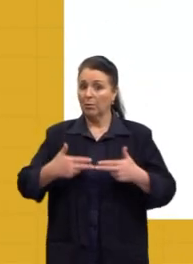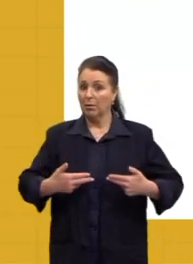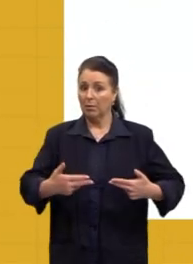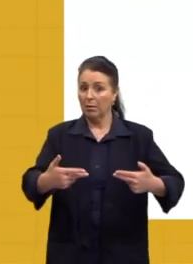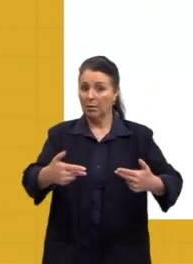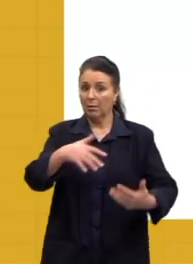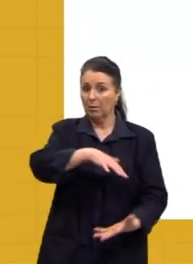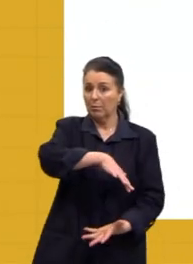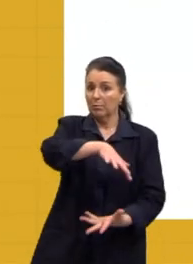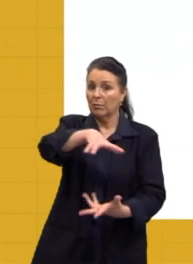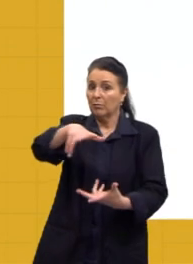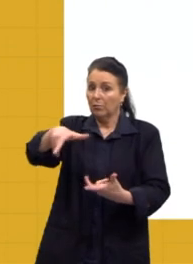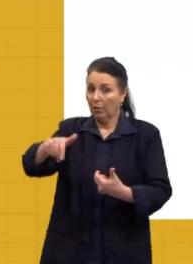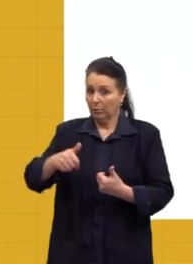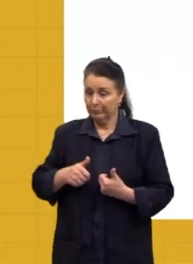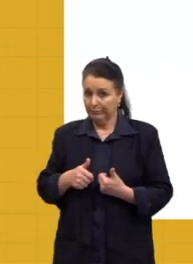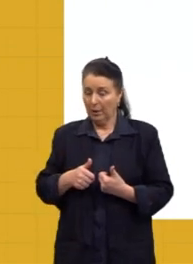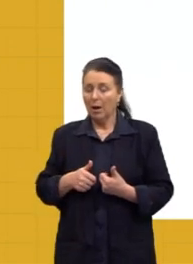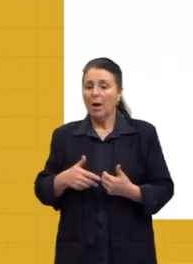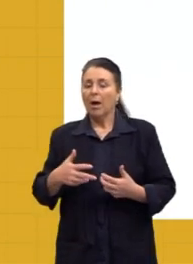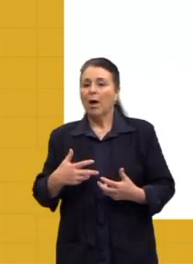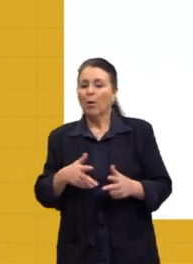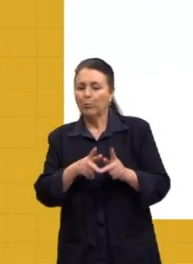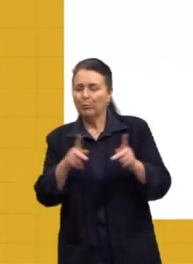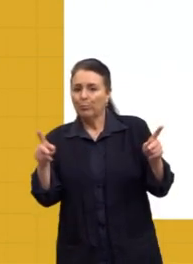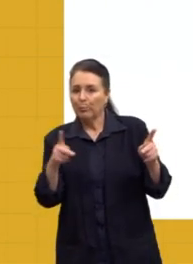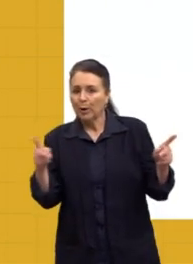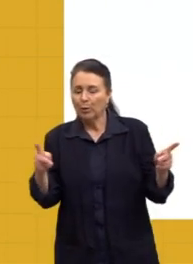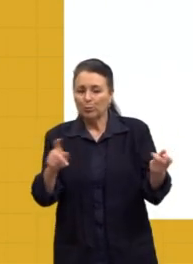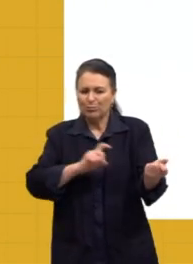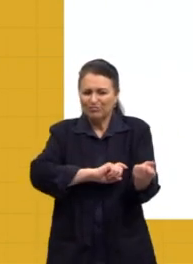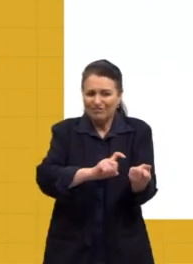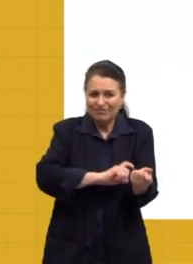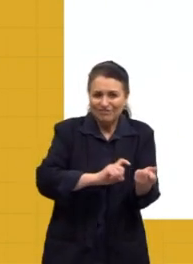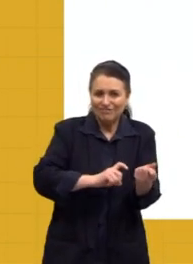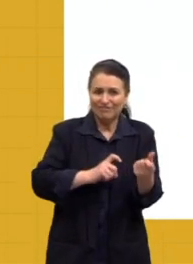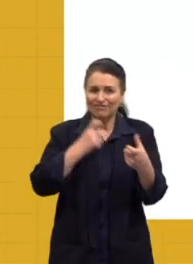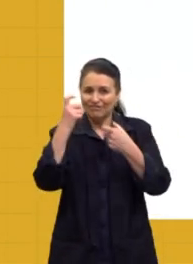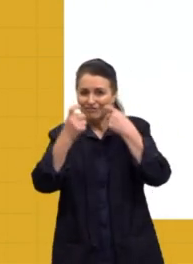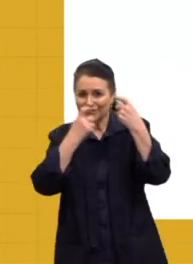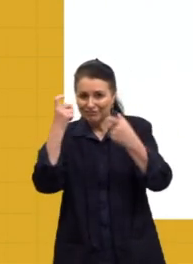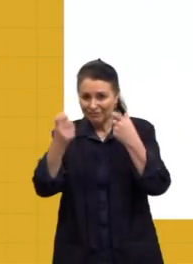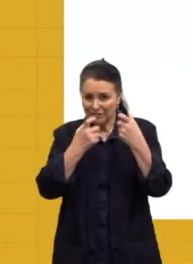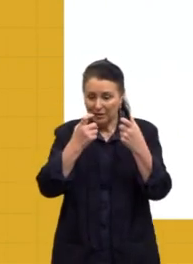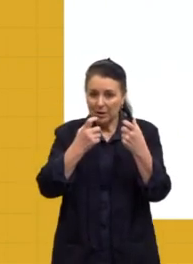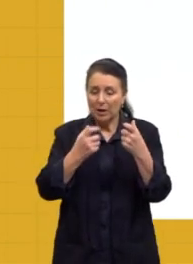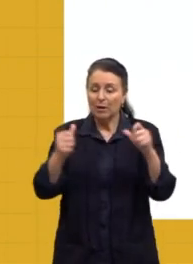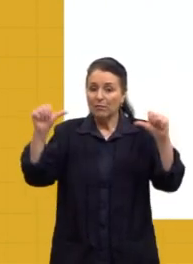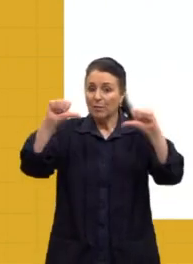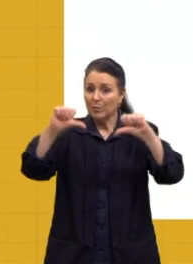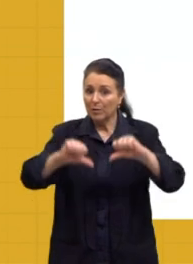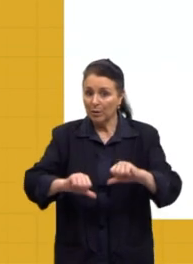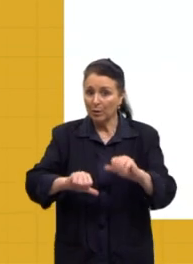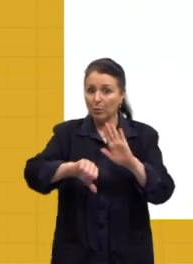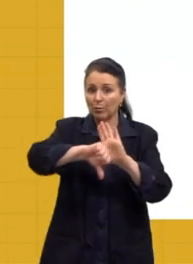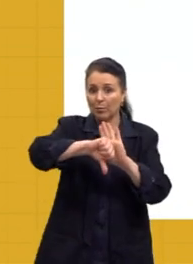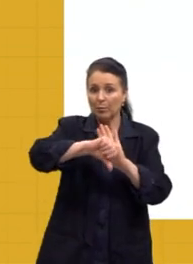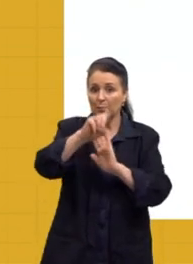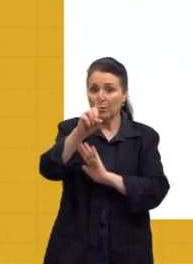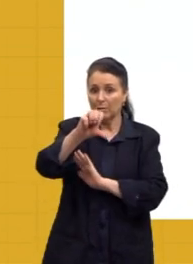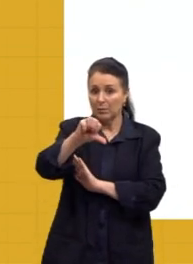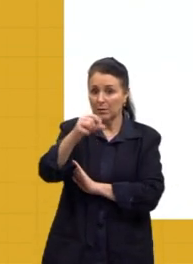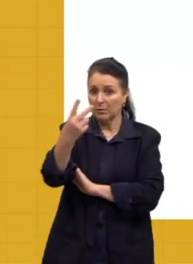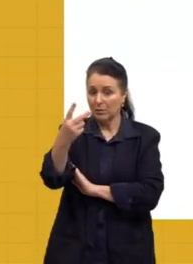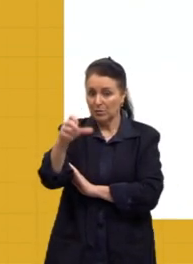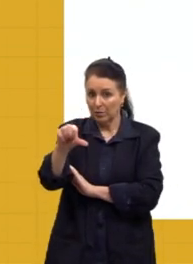de bastante tensão internacional que vai se agravando pela crise, né? De 1929 nos Estados Unidos, que ocasiona a